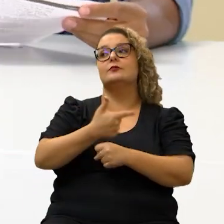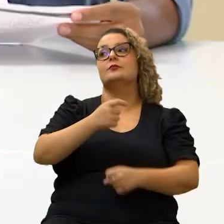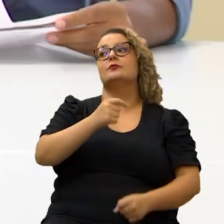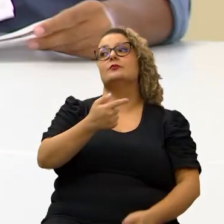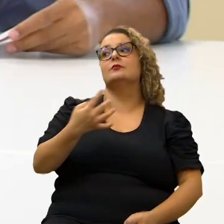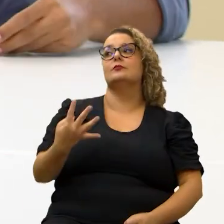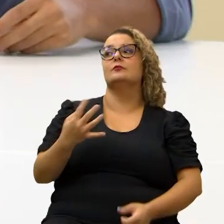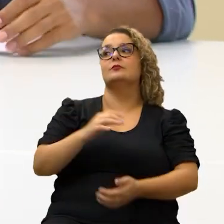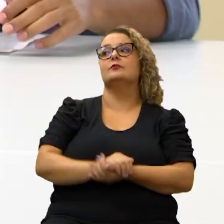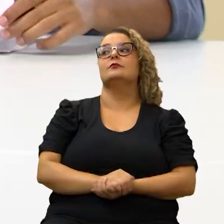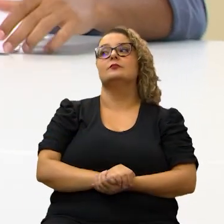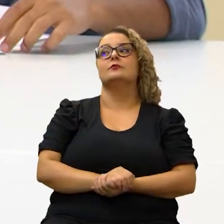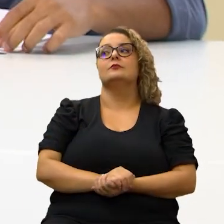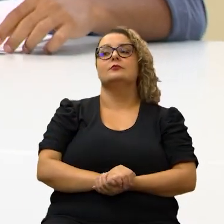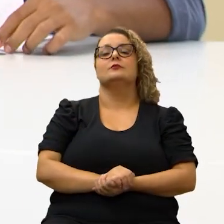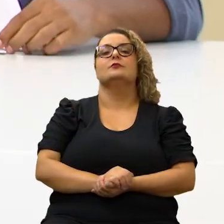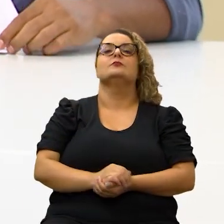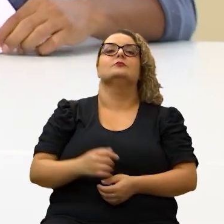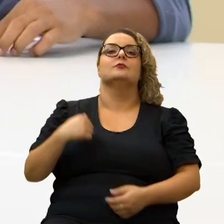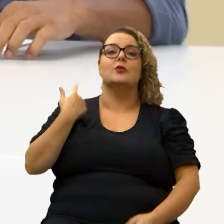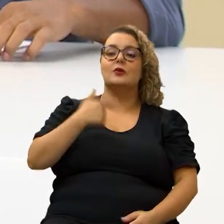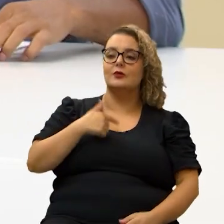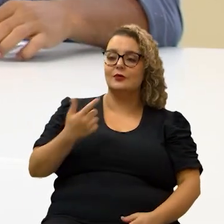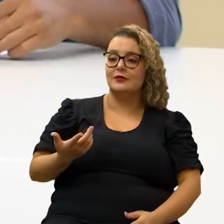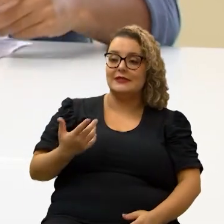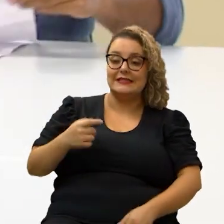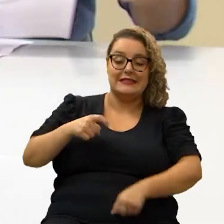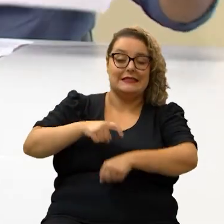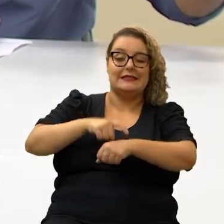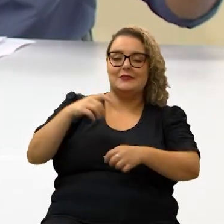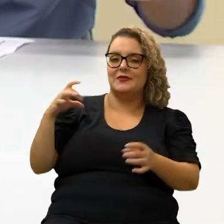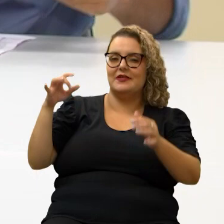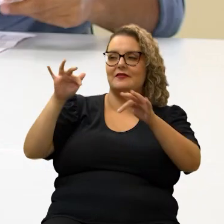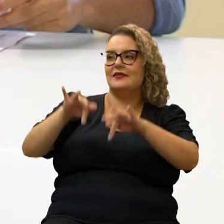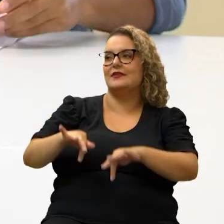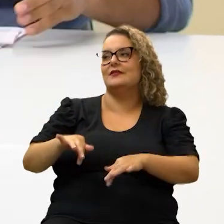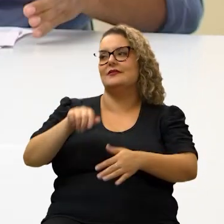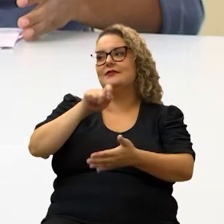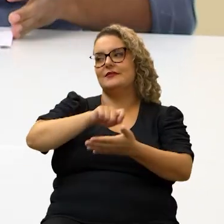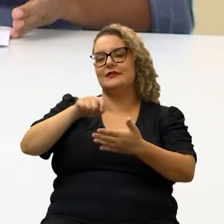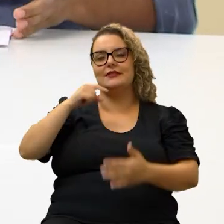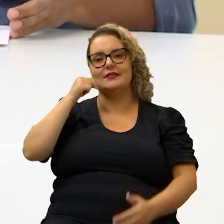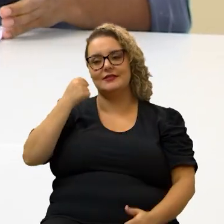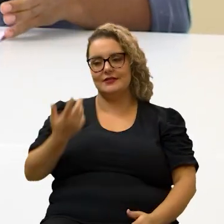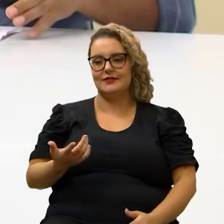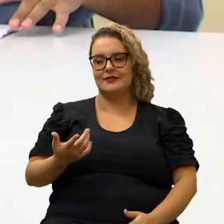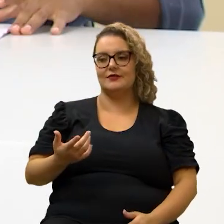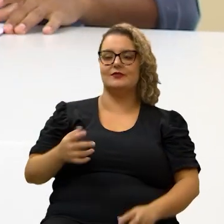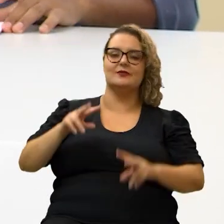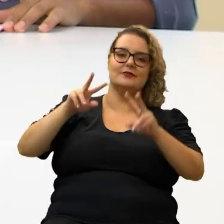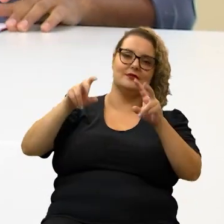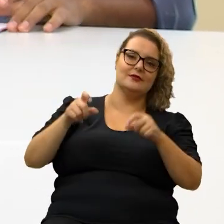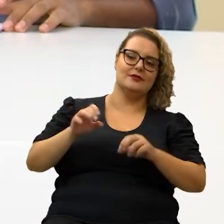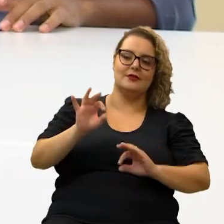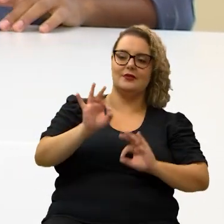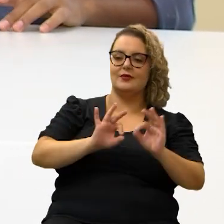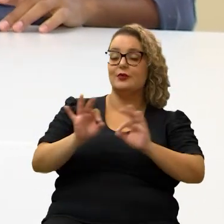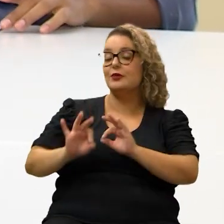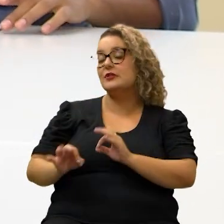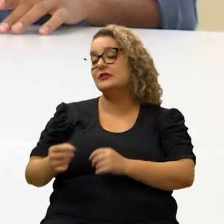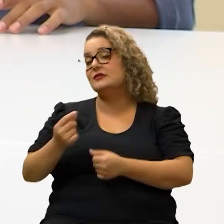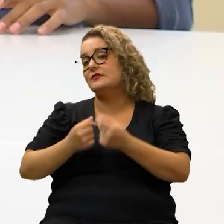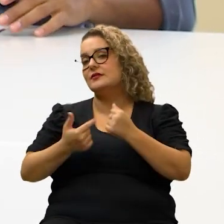nós estamos encerrando mais um já estamos em cima da pinta para encerrar o nosso na ponta do lápis sobre organização